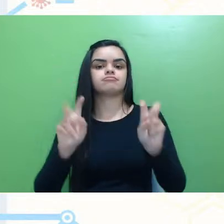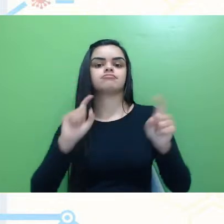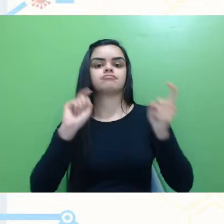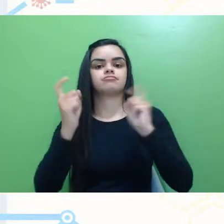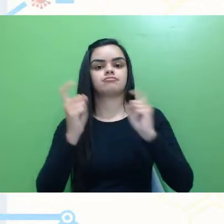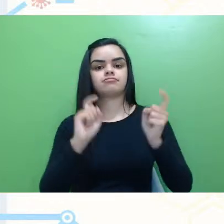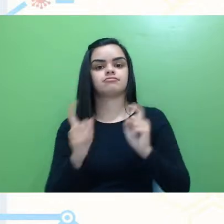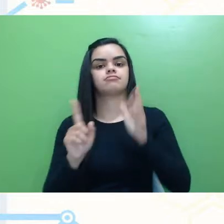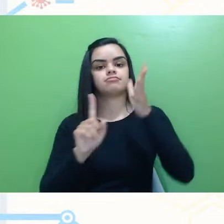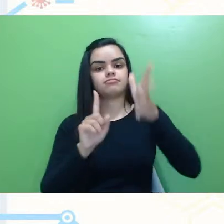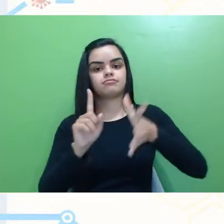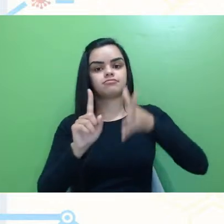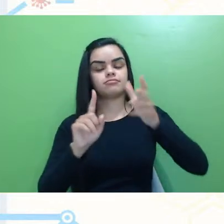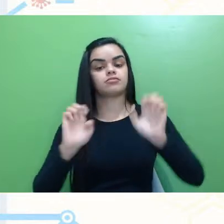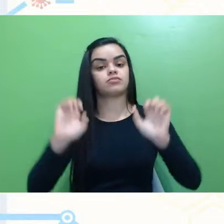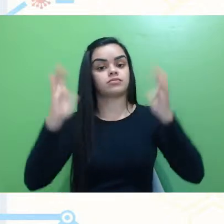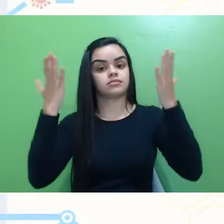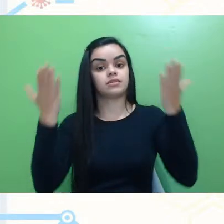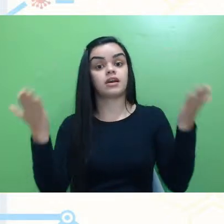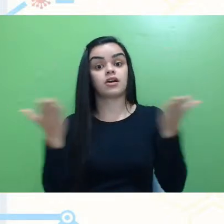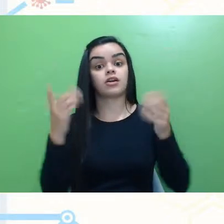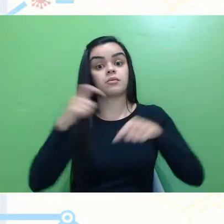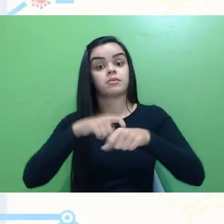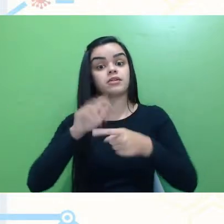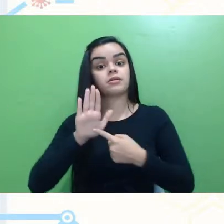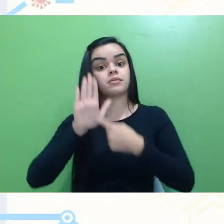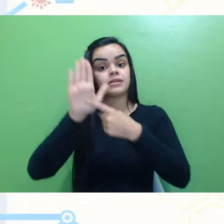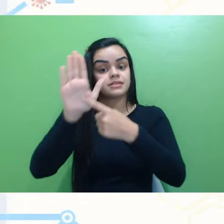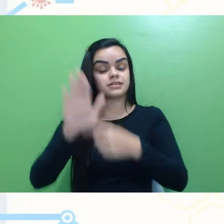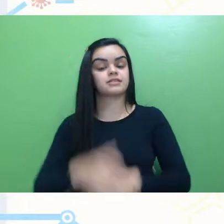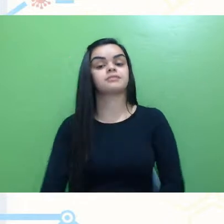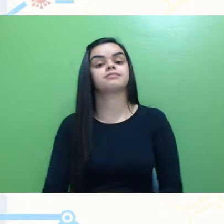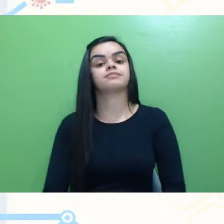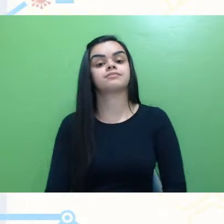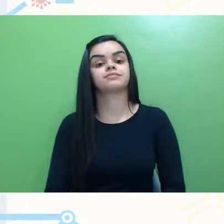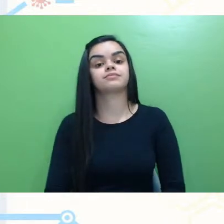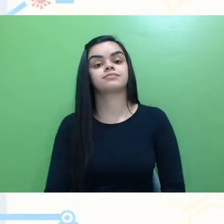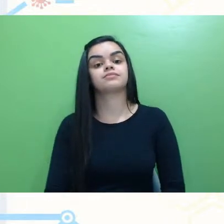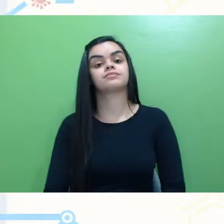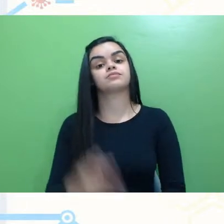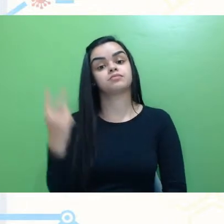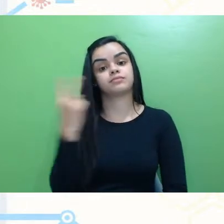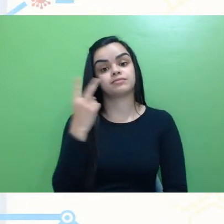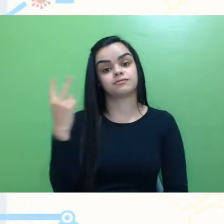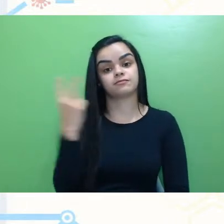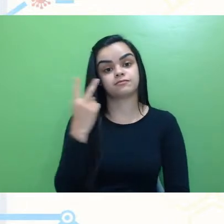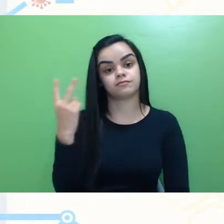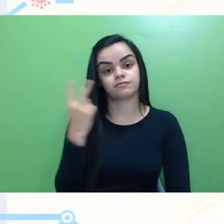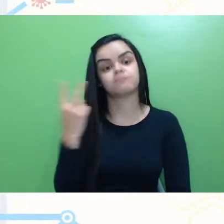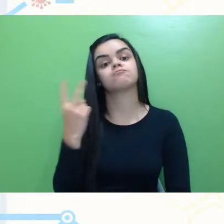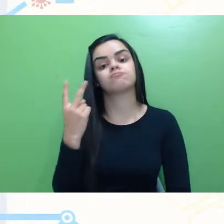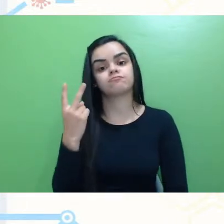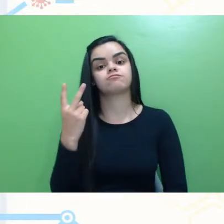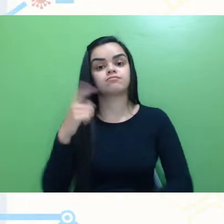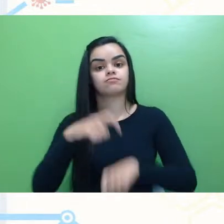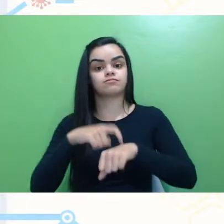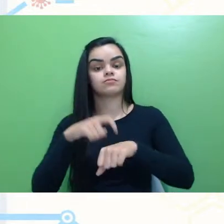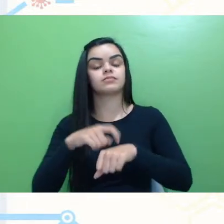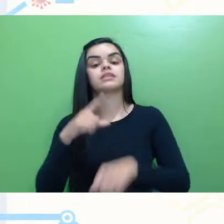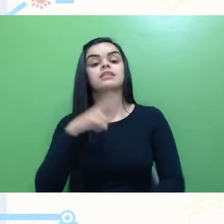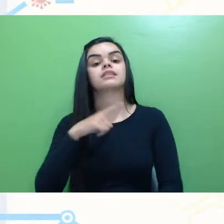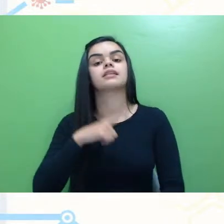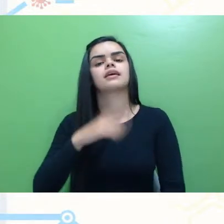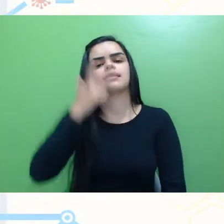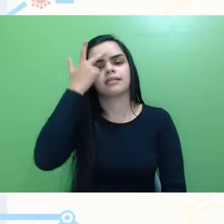Eu vou apresentar para vocês agora a nossa mesa de lançamento do segundo o NCTS. Vamos contar com a